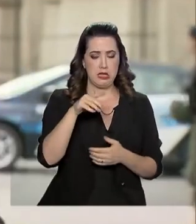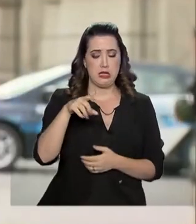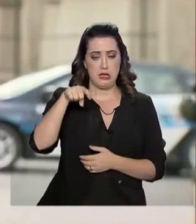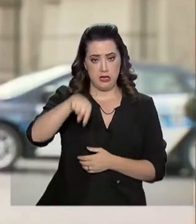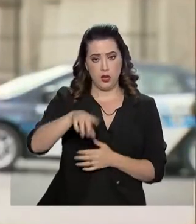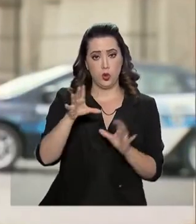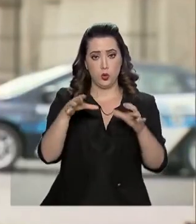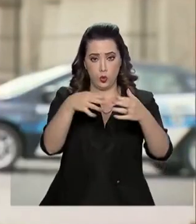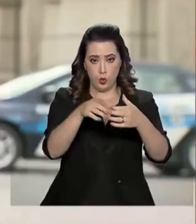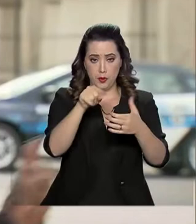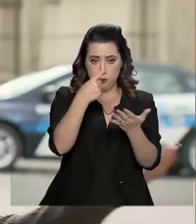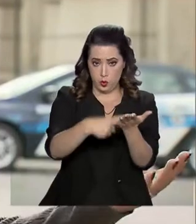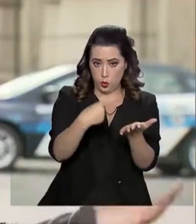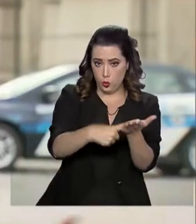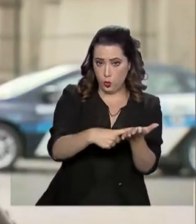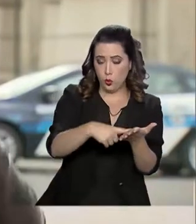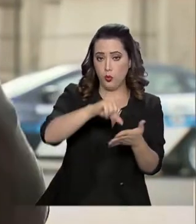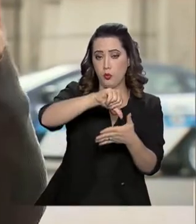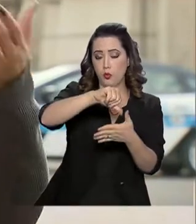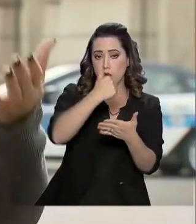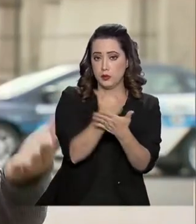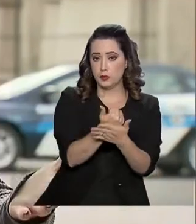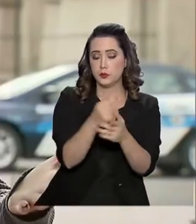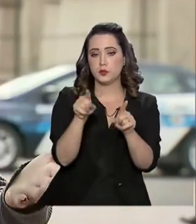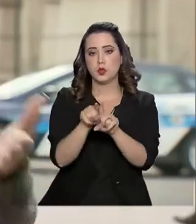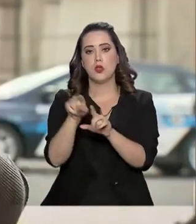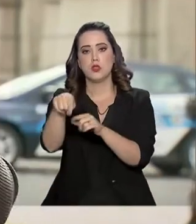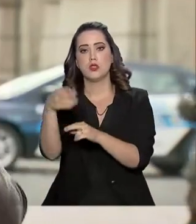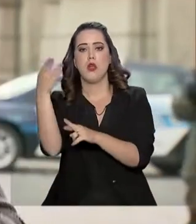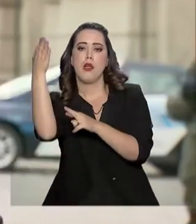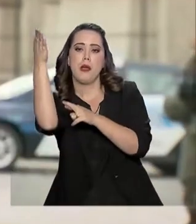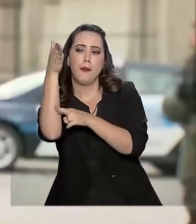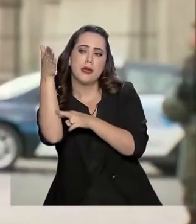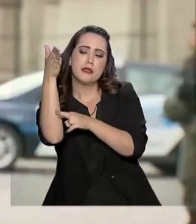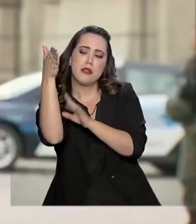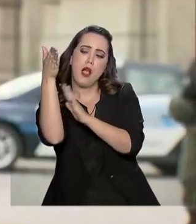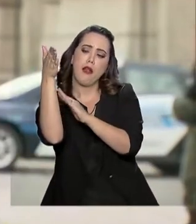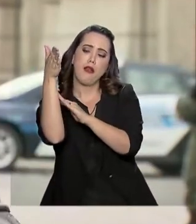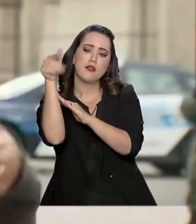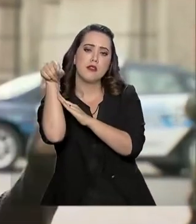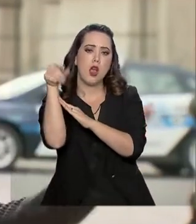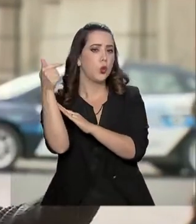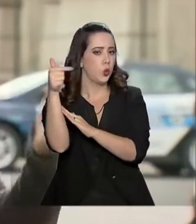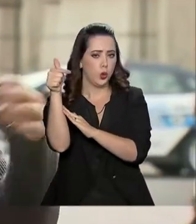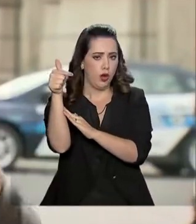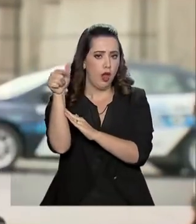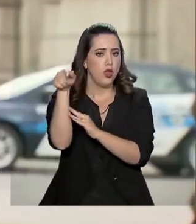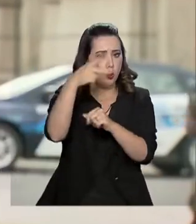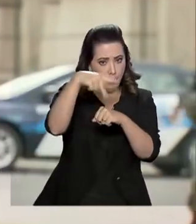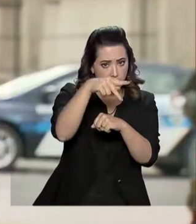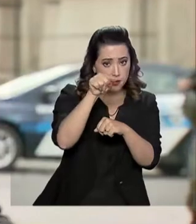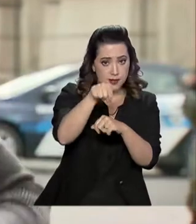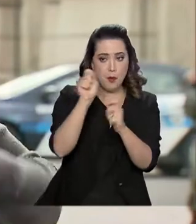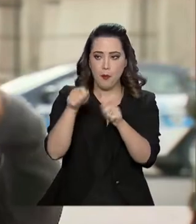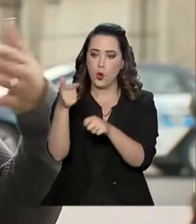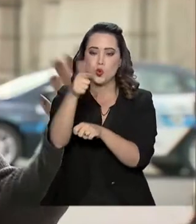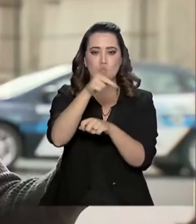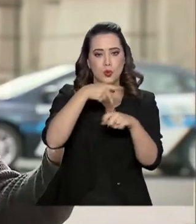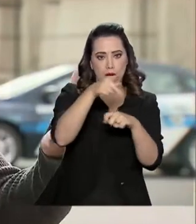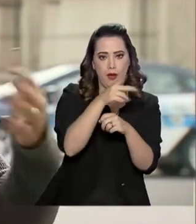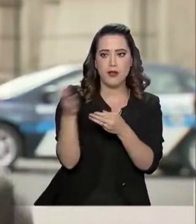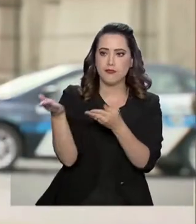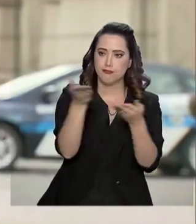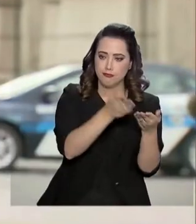consulados pelo mundo. Com isso, em cidades sem consulado do Brasil, o brasileiro poderá ser atendido por consulados dos outros